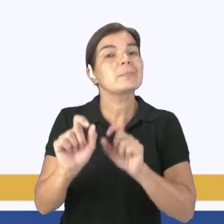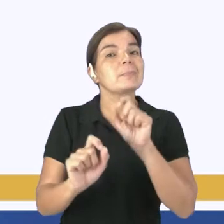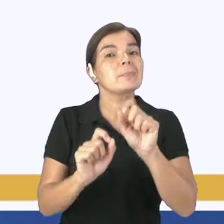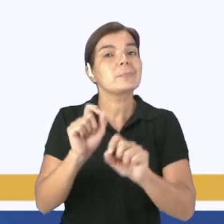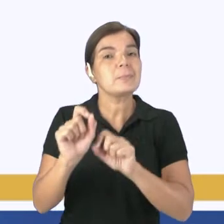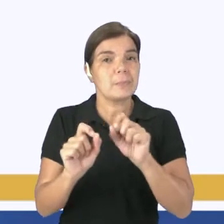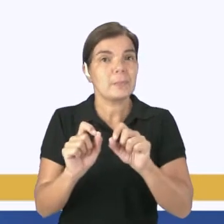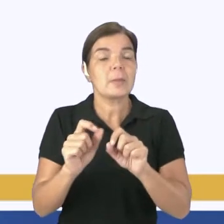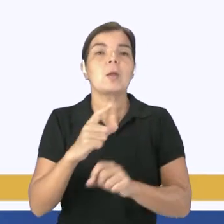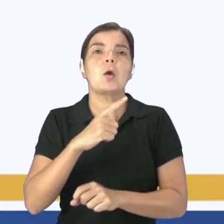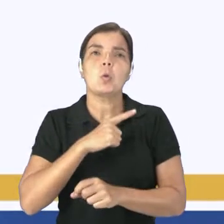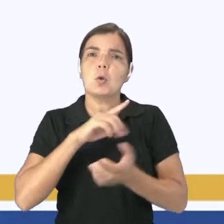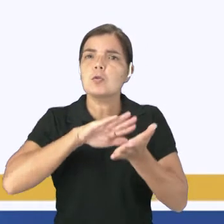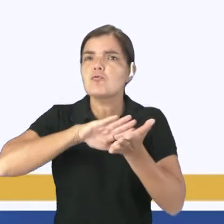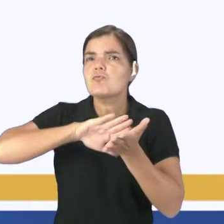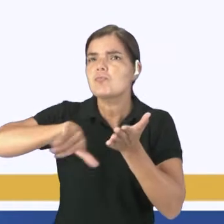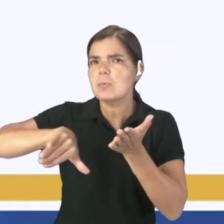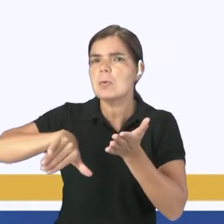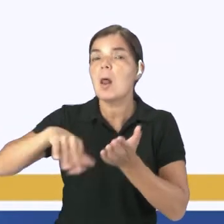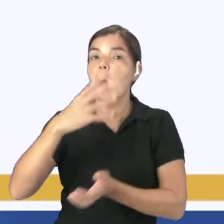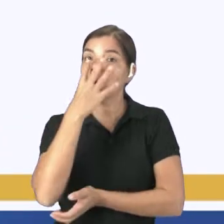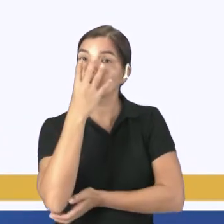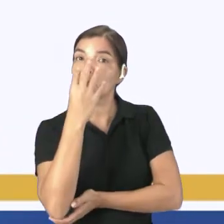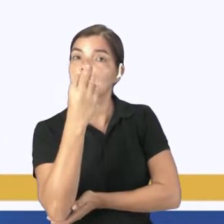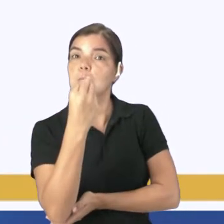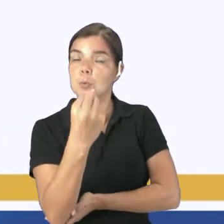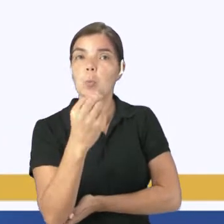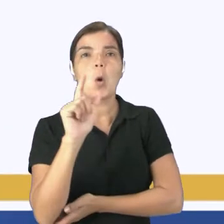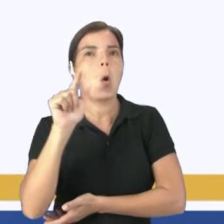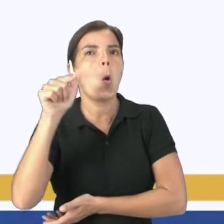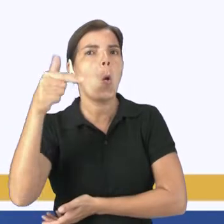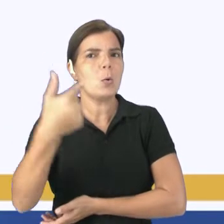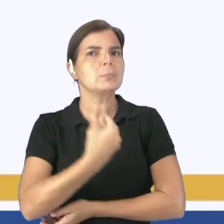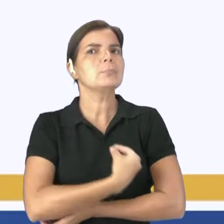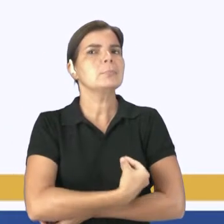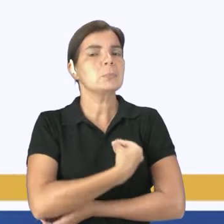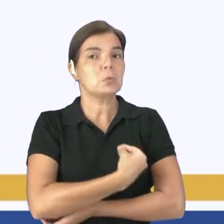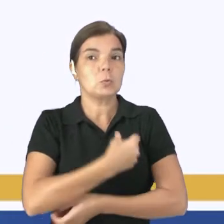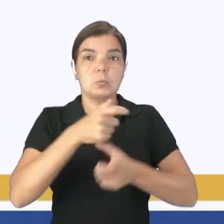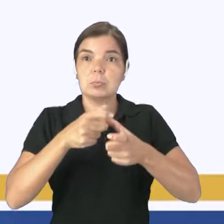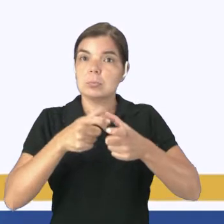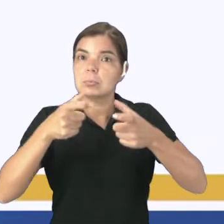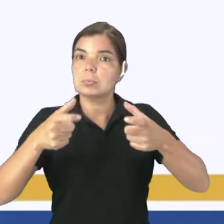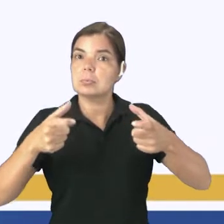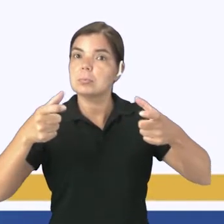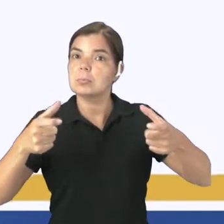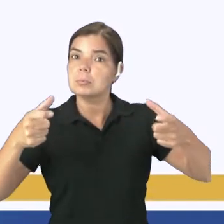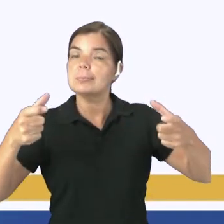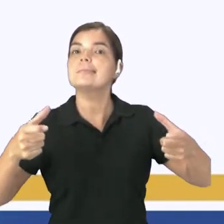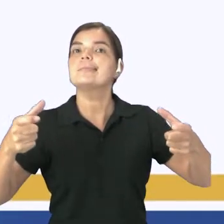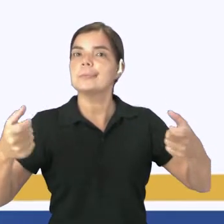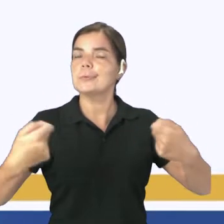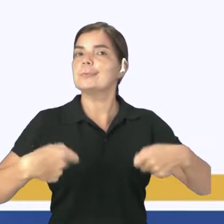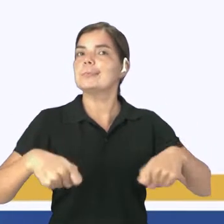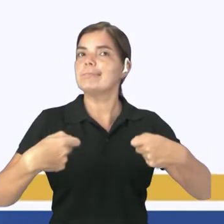houve a retirada dos lobos daquele local, outras espécies acabaram crescendo, além do necessário, acabaram explorando aquela área